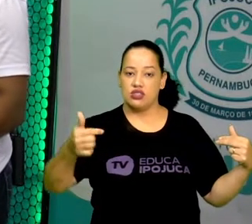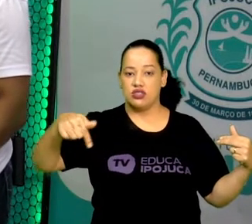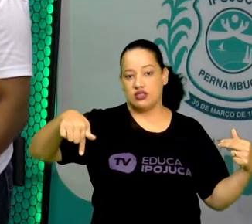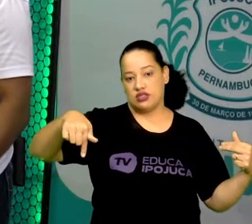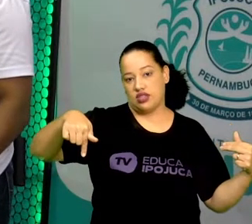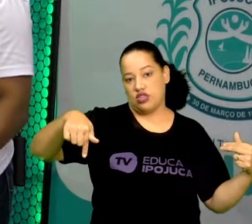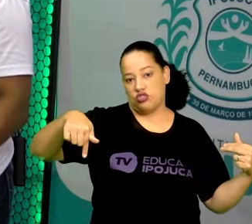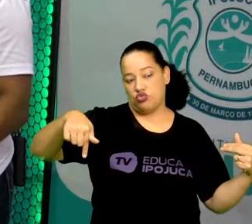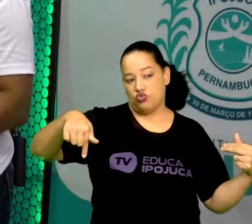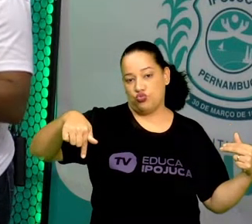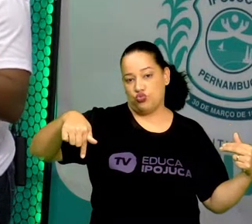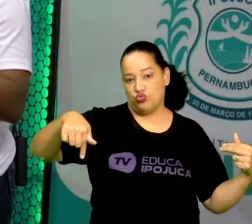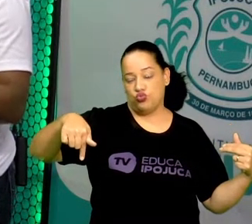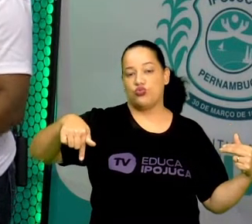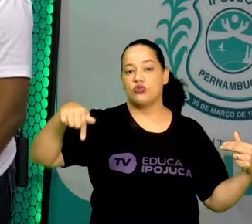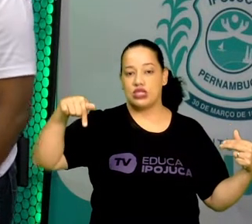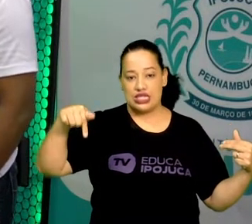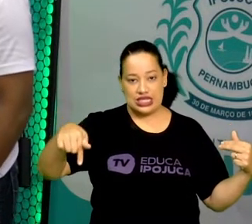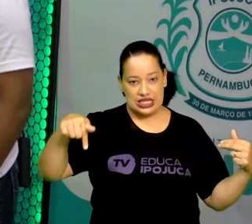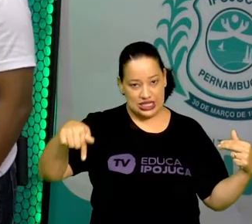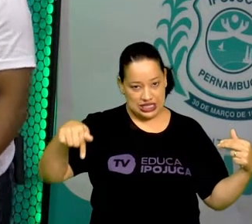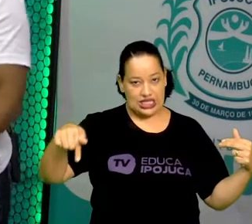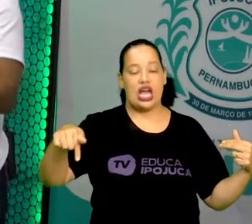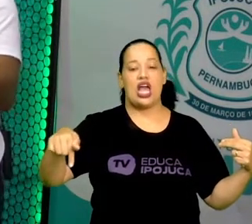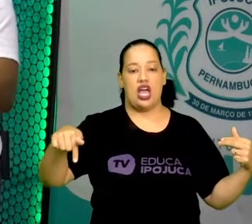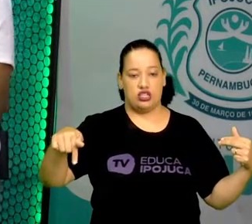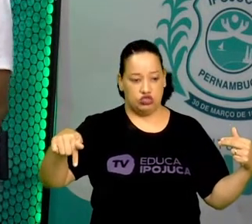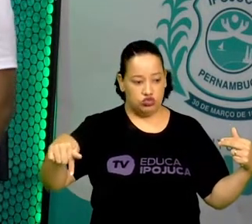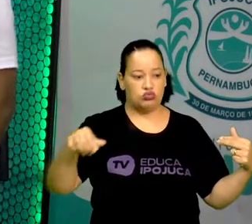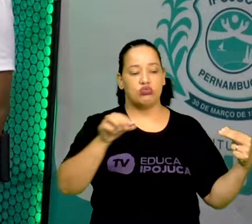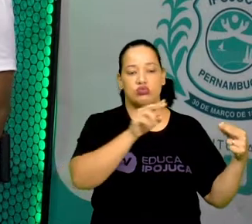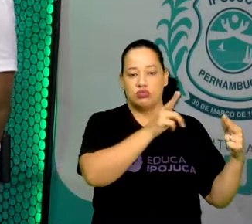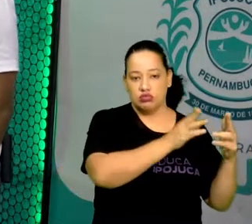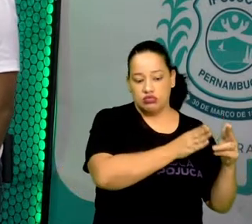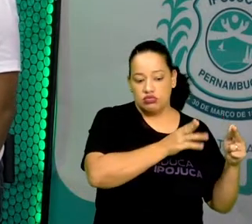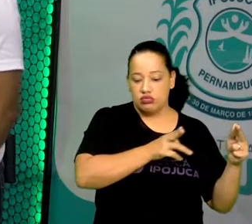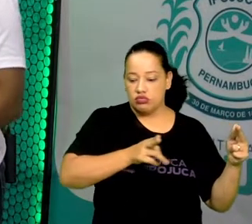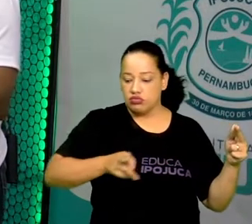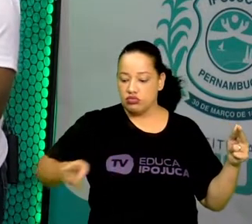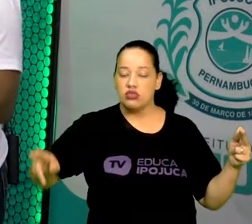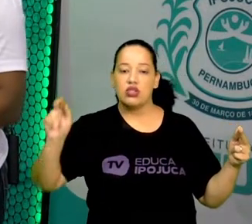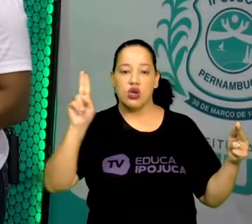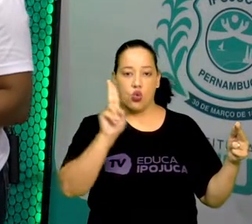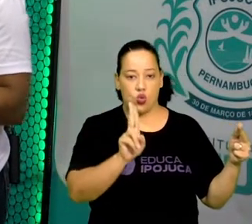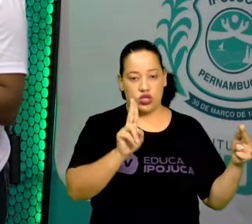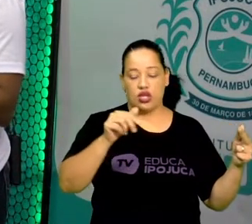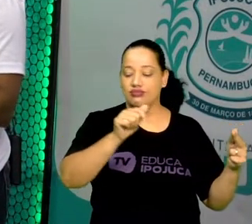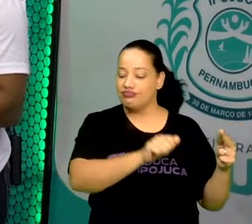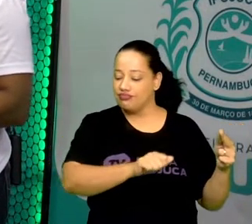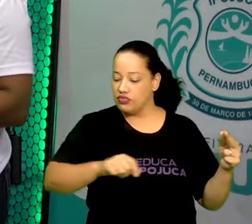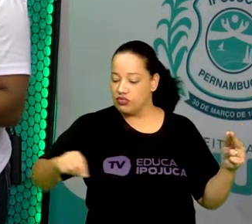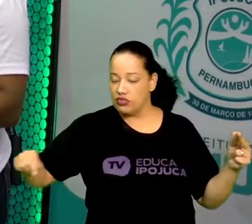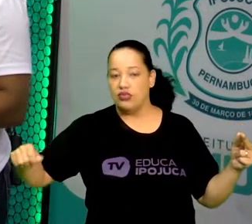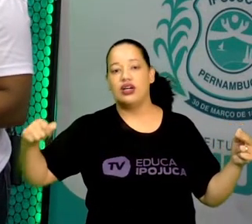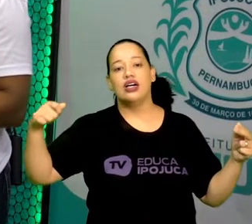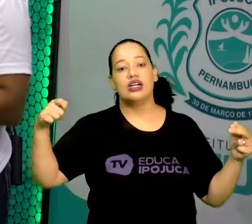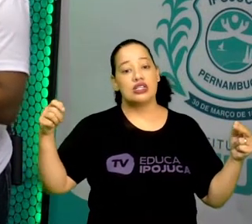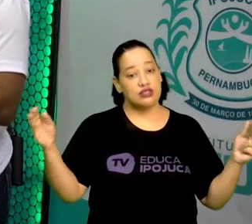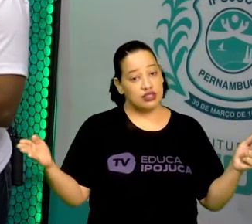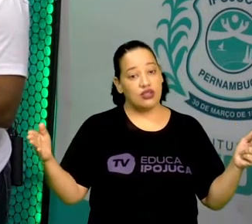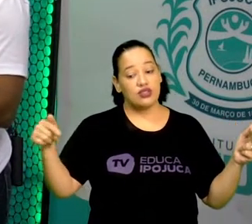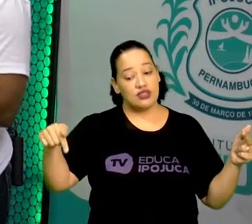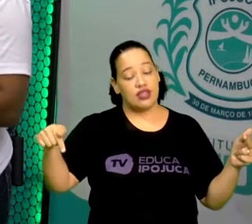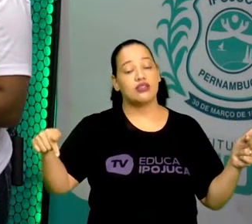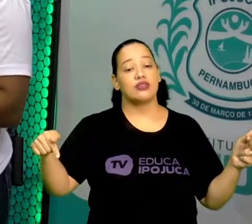7. 7 unidades. Consegui medir, muito bem. Consegui agora um parâmetro.